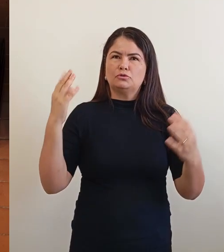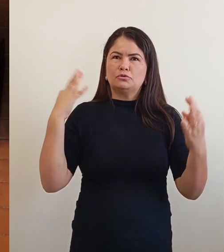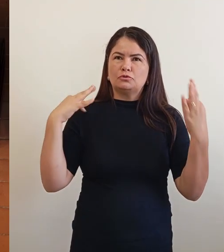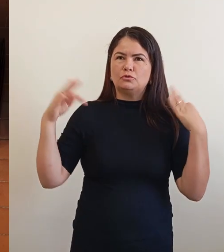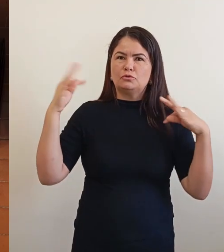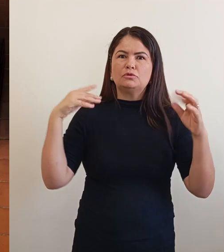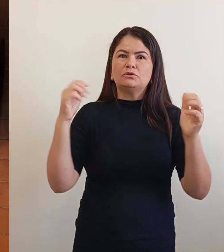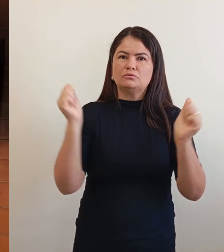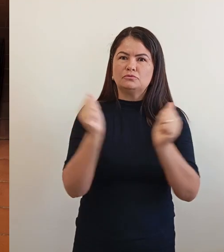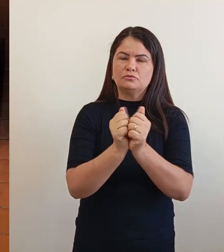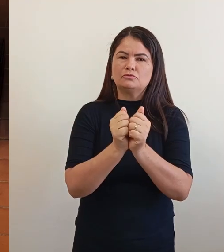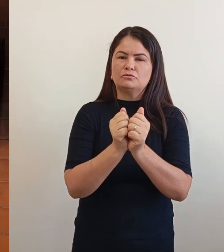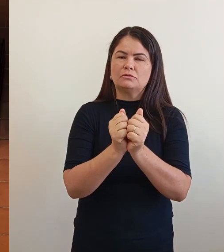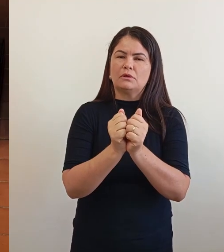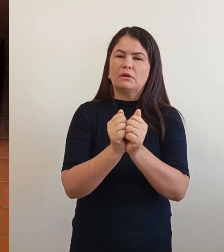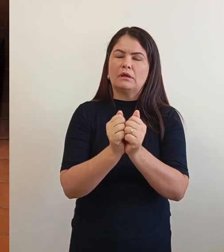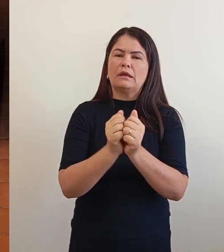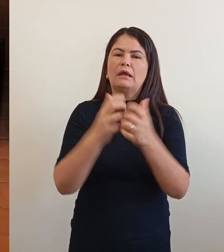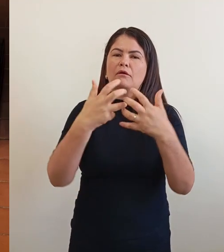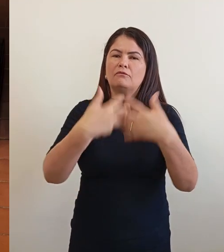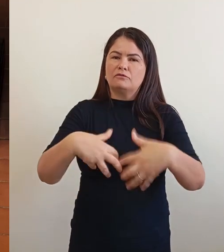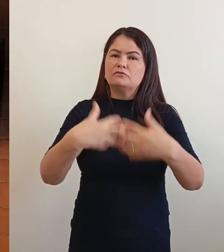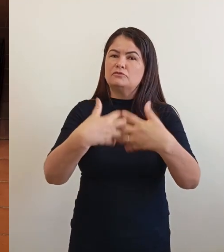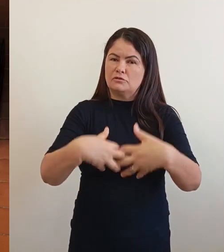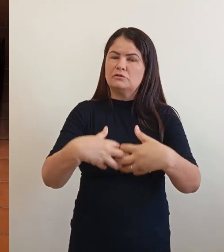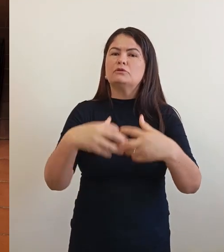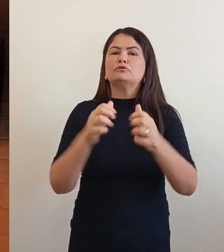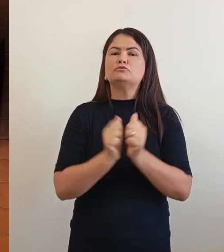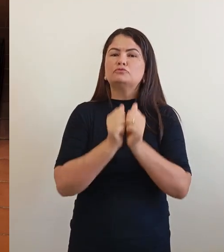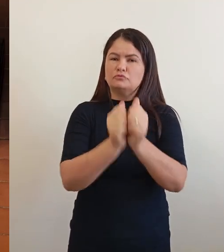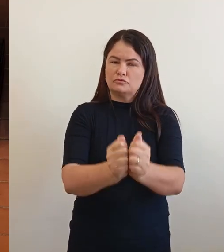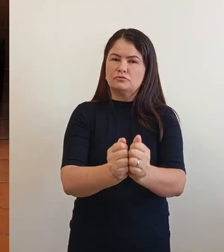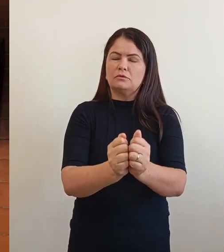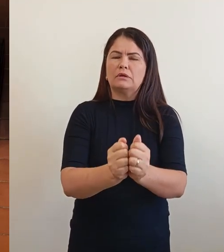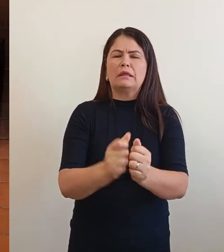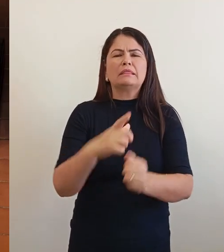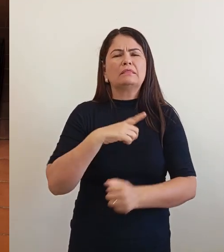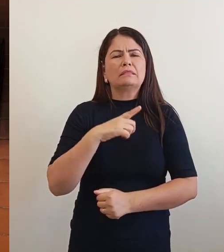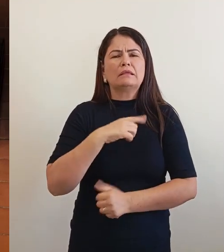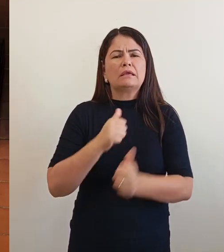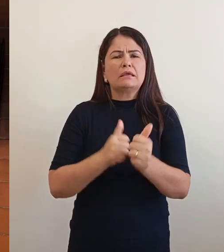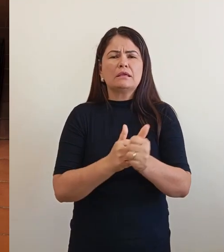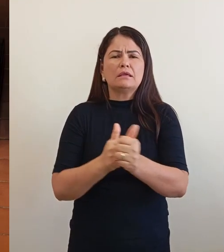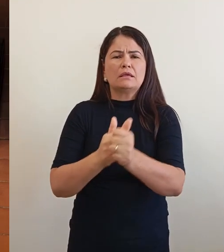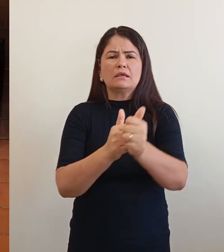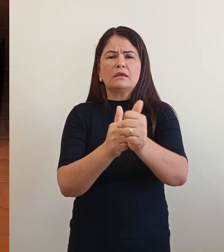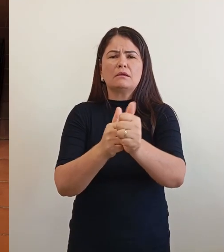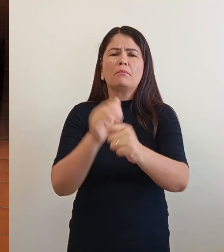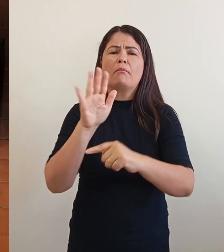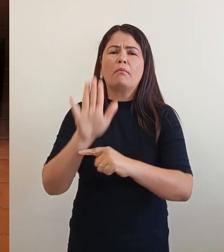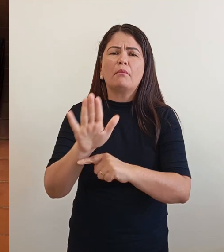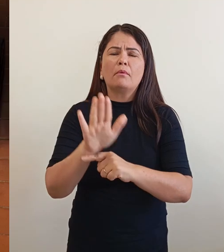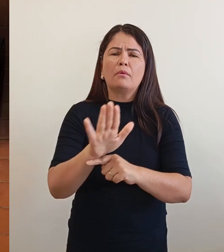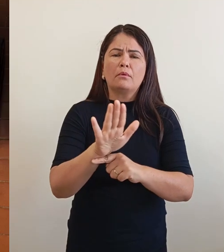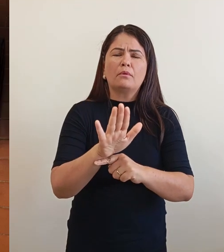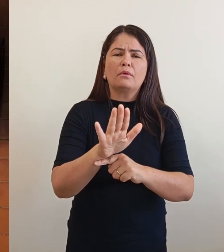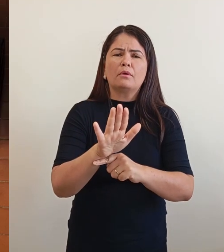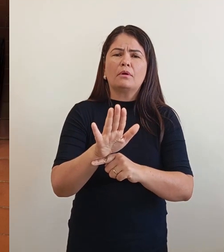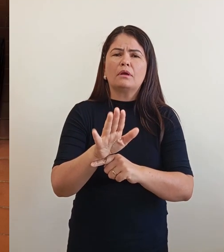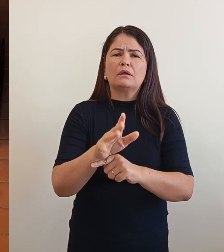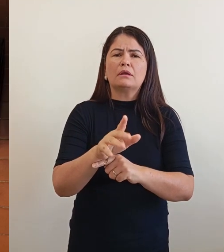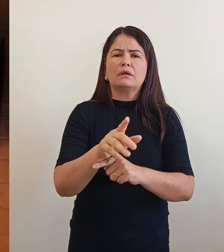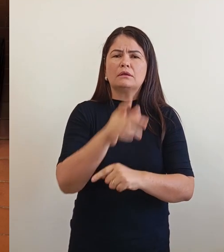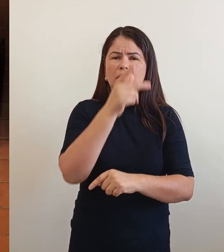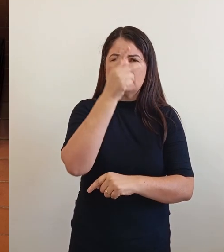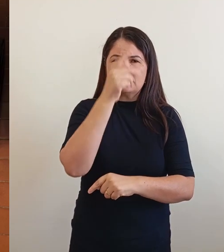O quê? Tem que ter os guias para auxiliar essas pessoas. E em Goiás, além disso, eu